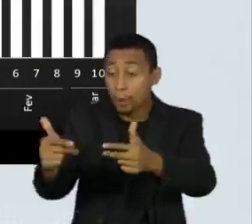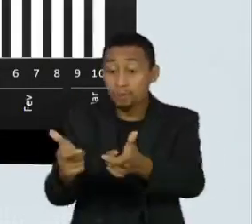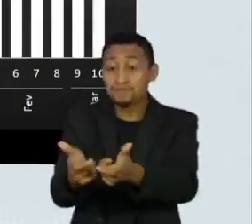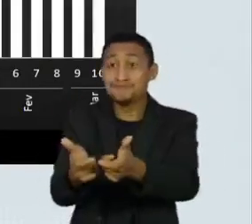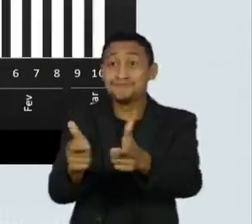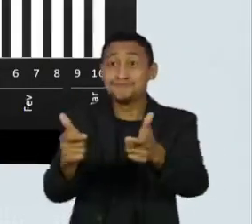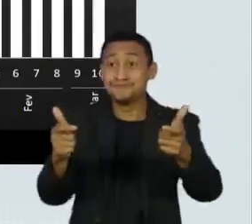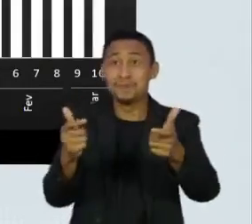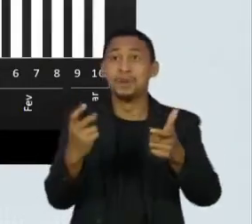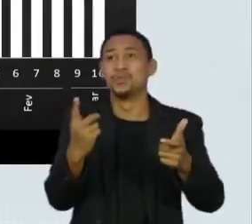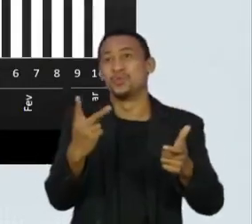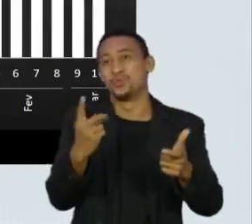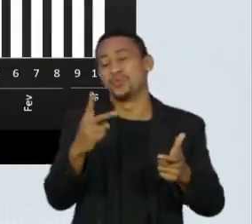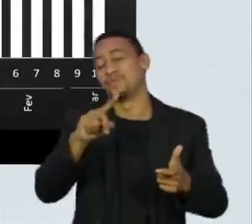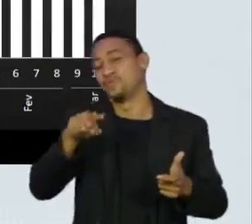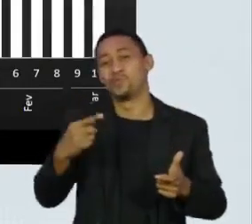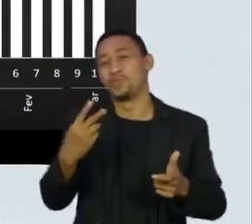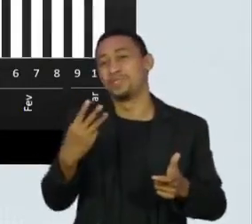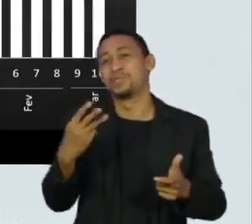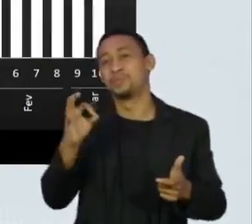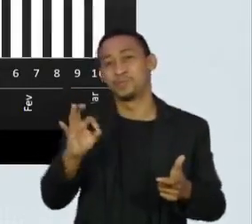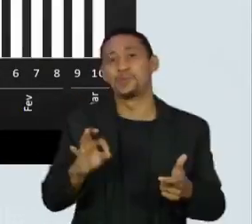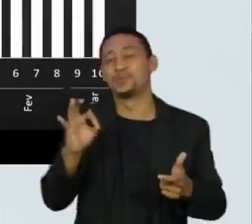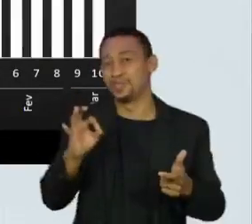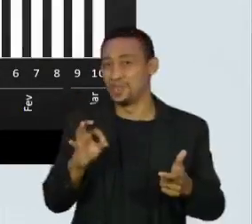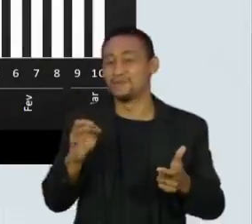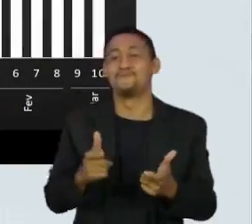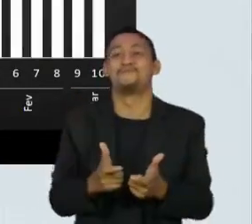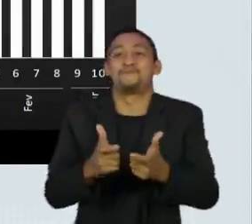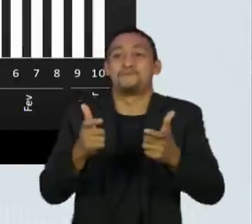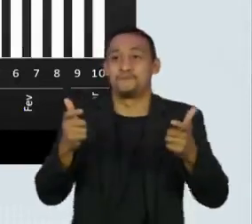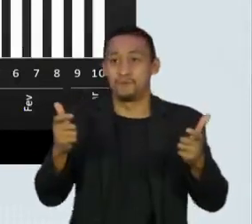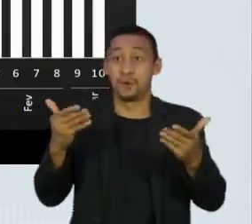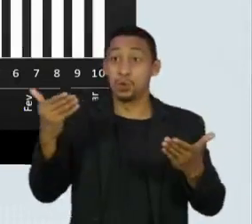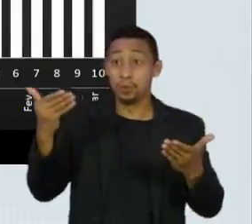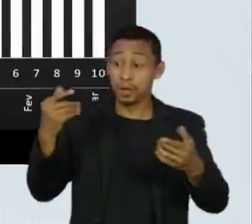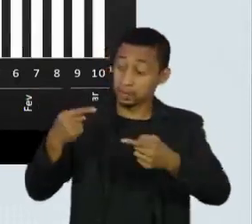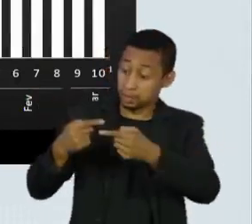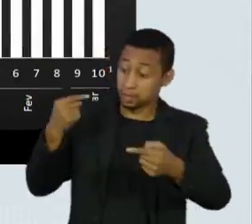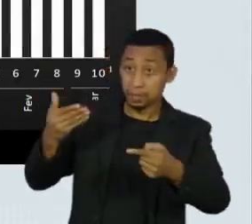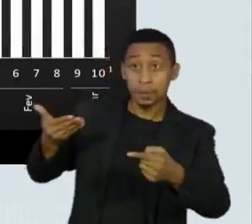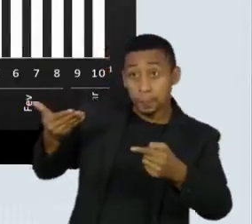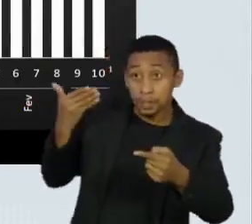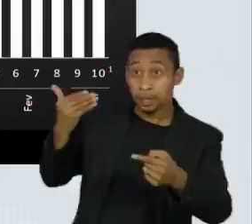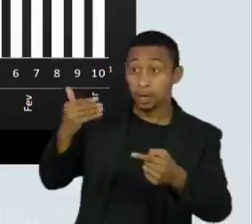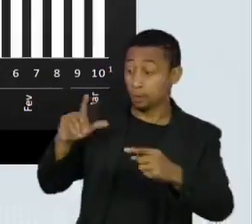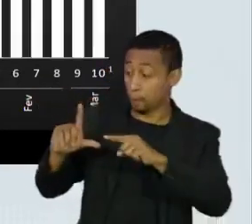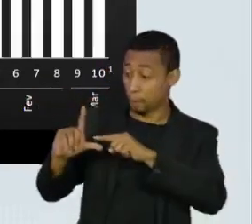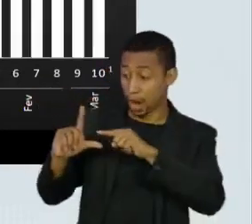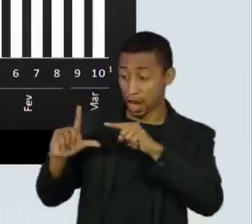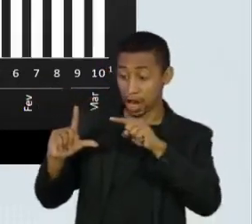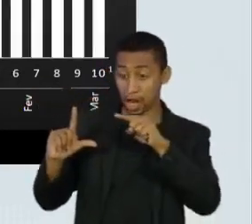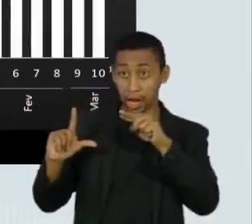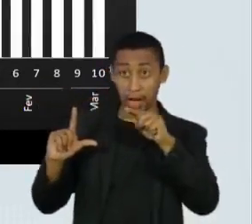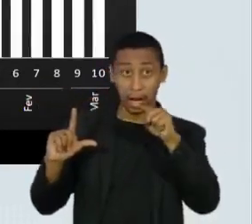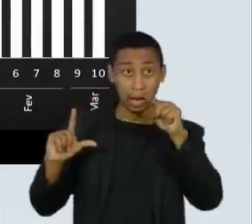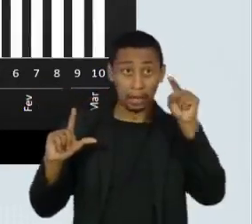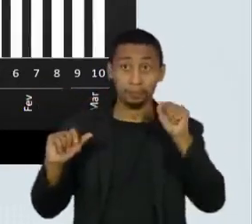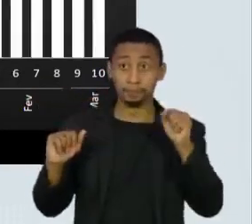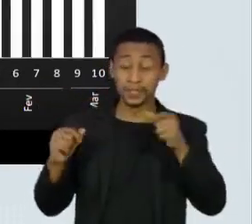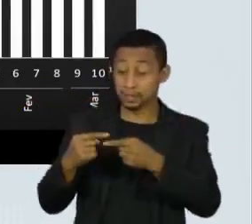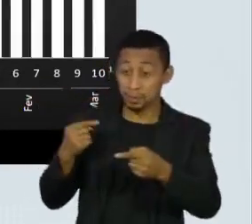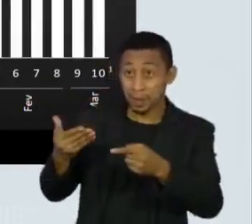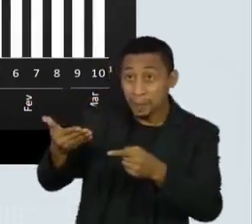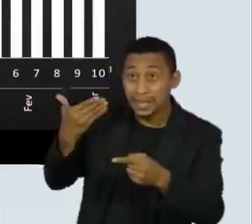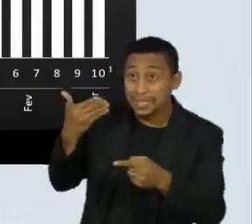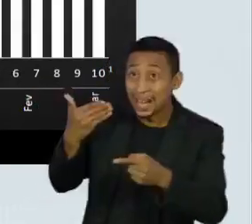de 12,3% em relação à semana passada, que já era um número assustador.